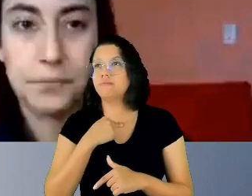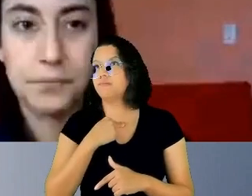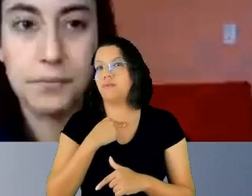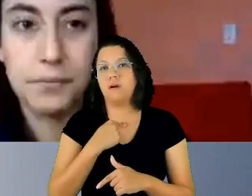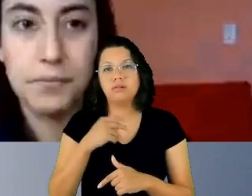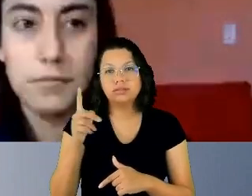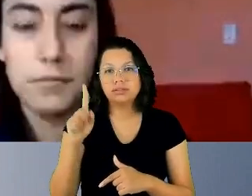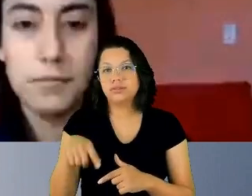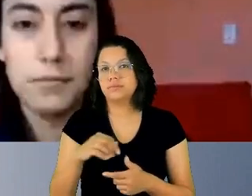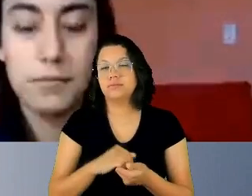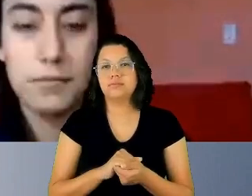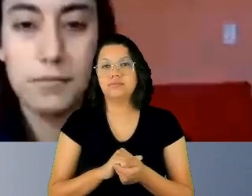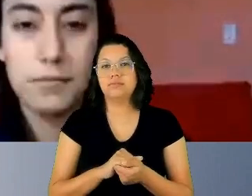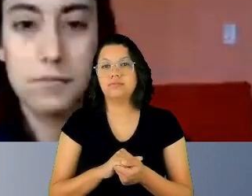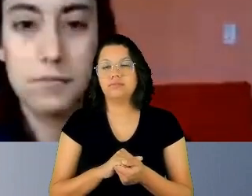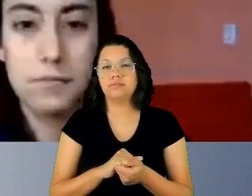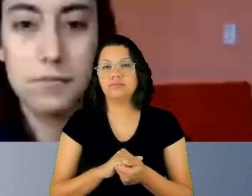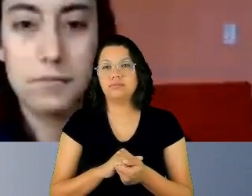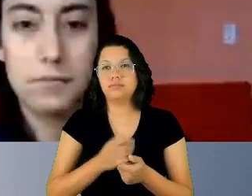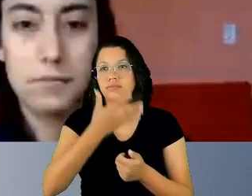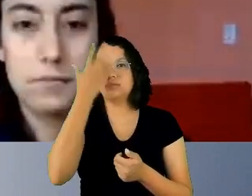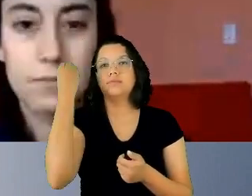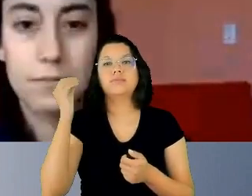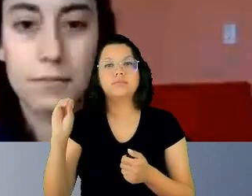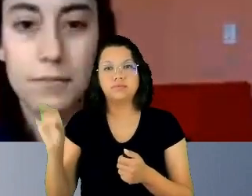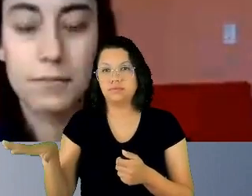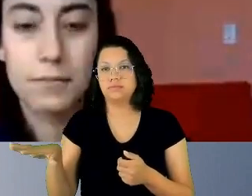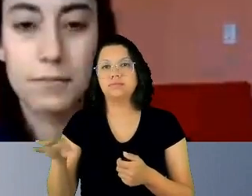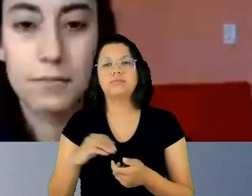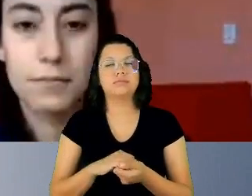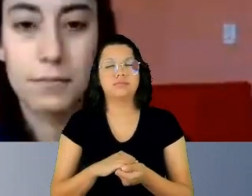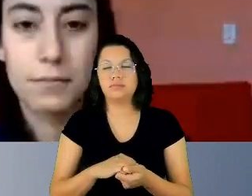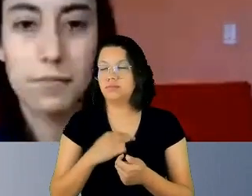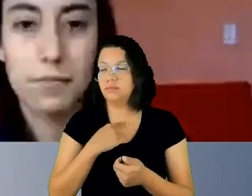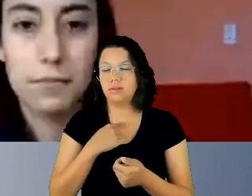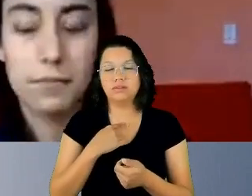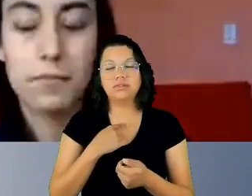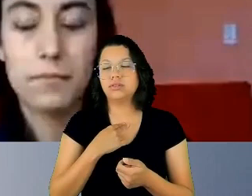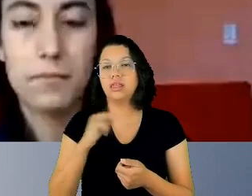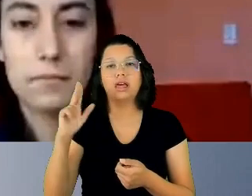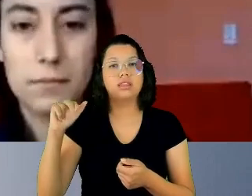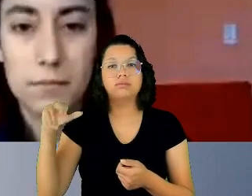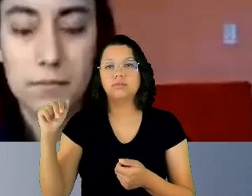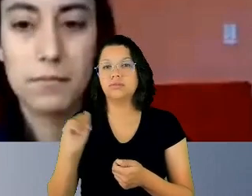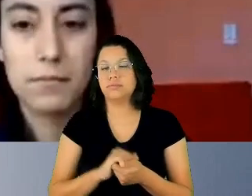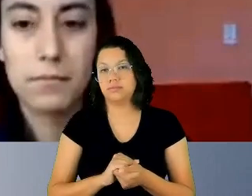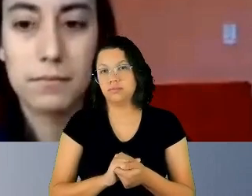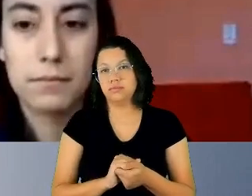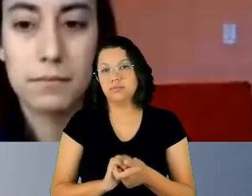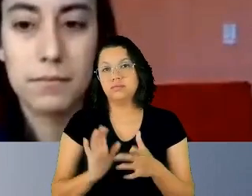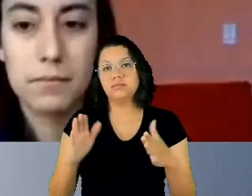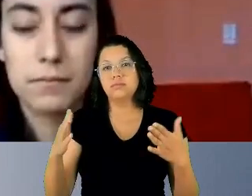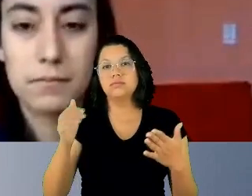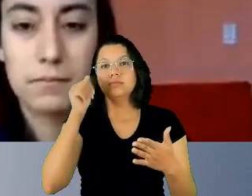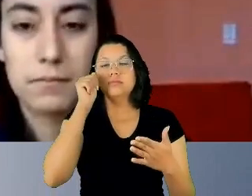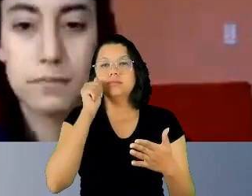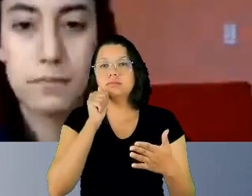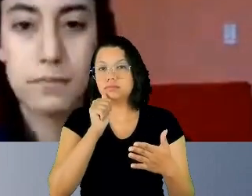esquecida em nenhum momento. Então, há mulheres